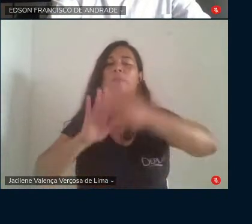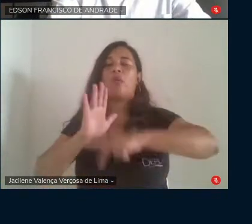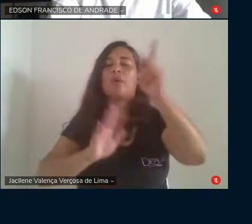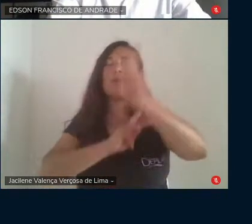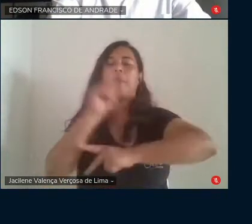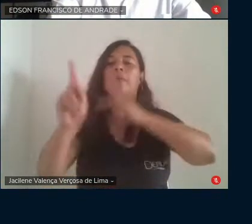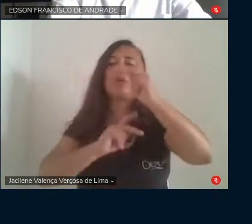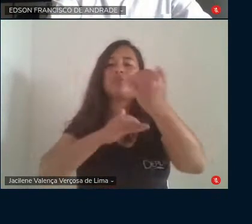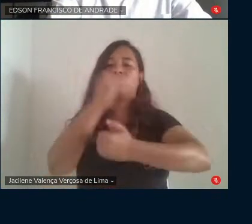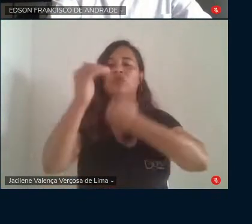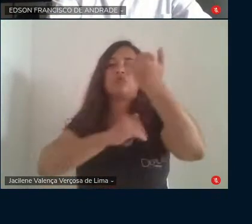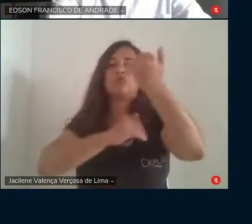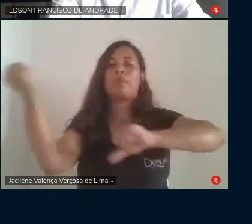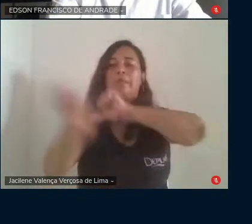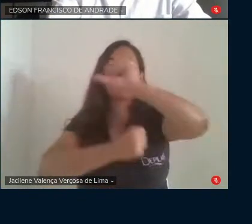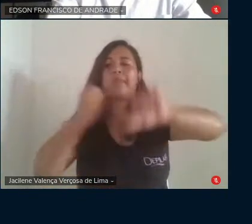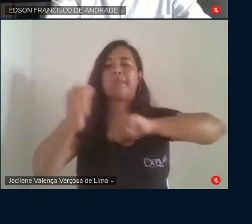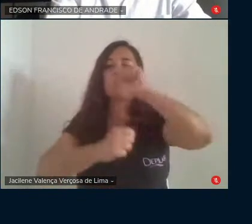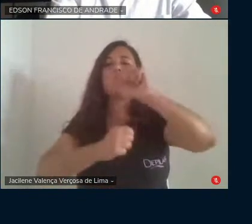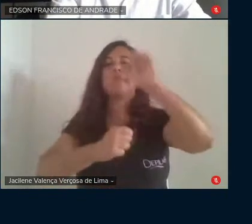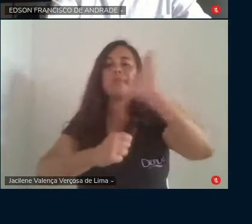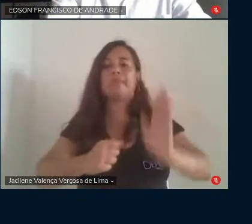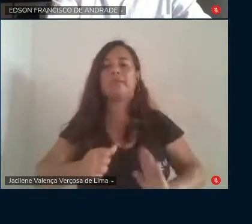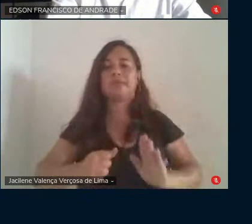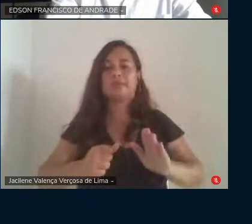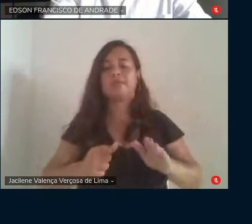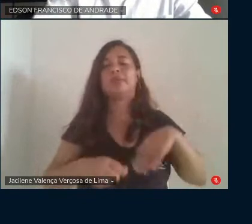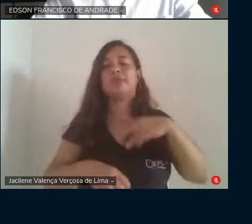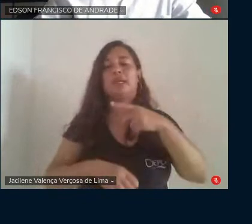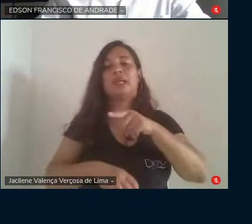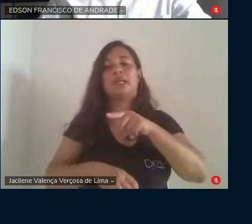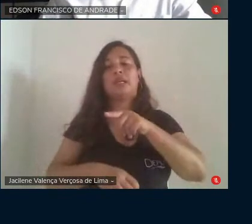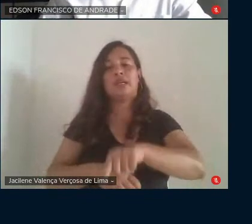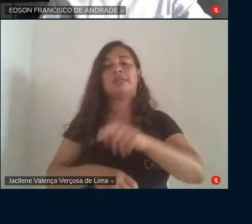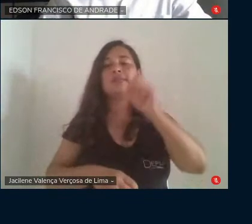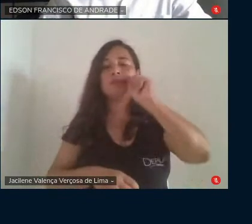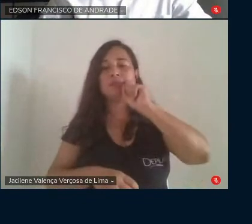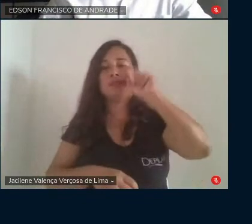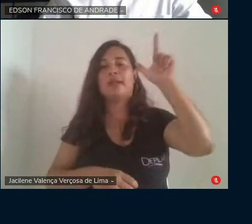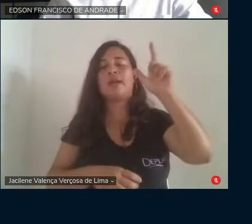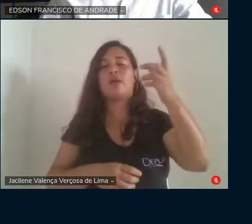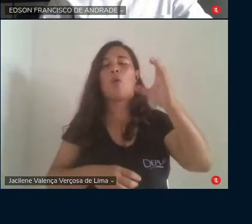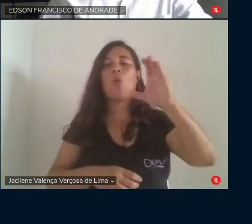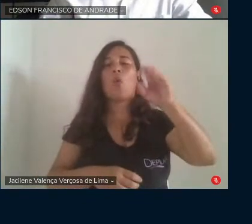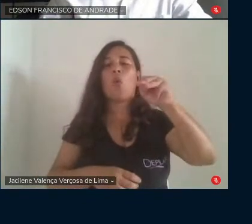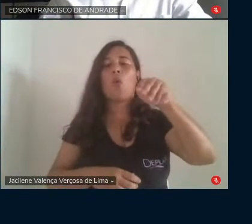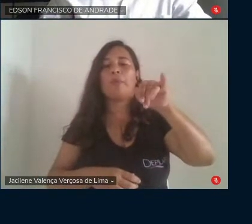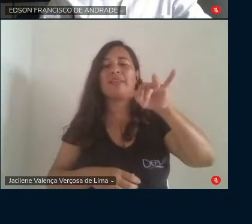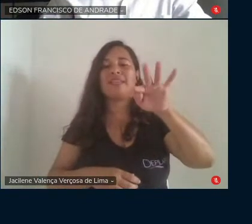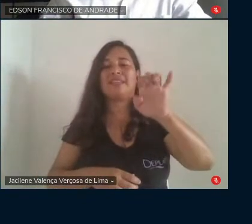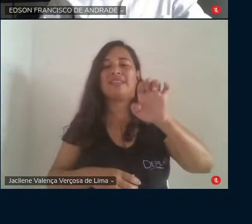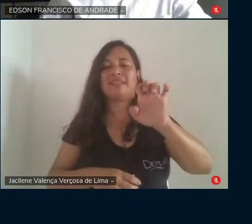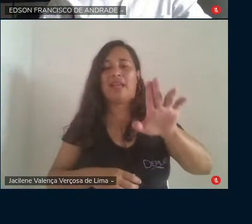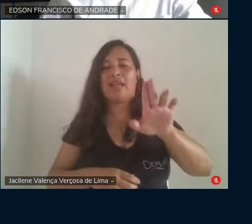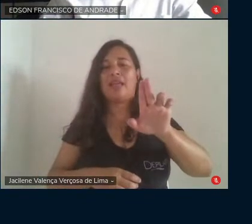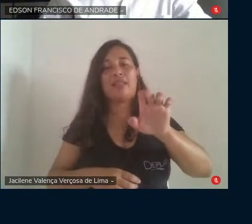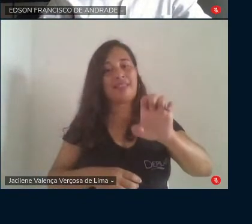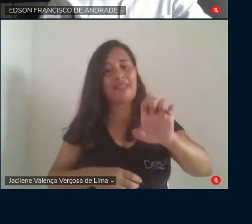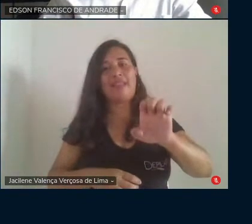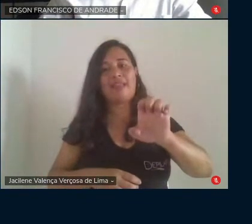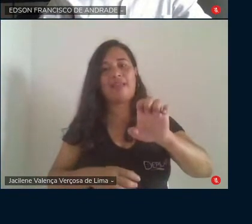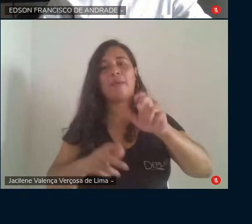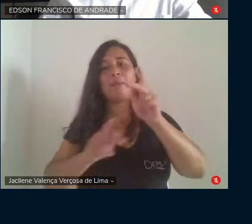e transformação do Brasil. essa ideia dos comitês populares em processo de organização